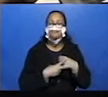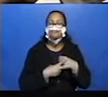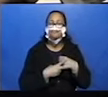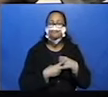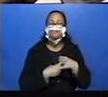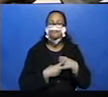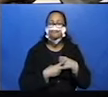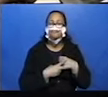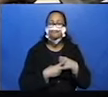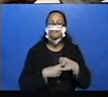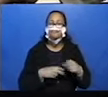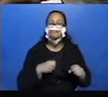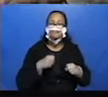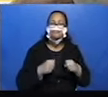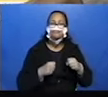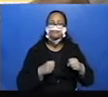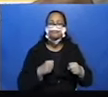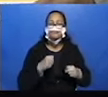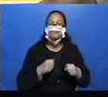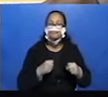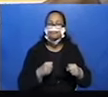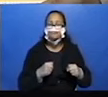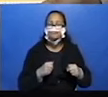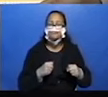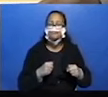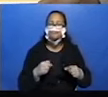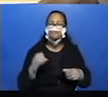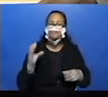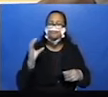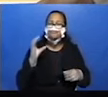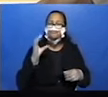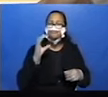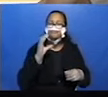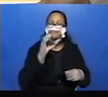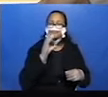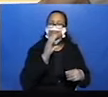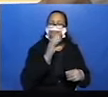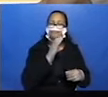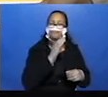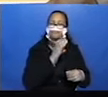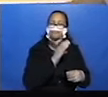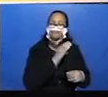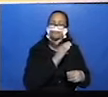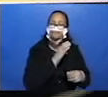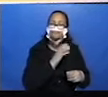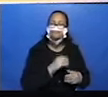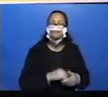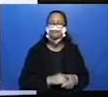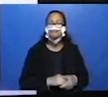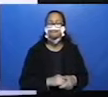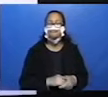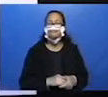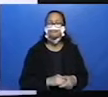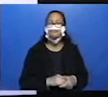forma? Como ela se movia? Lentamente. Bem devagar. Tá bom?